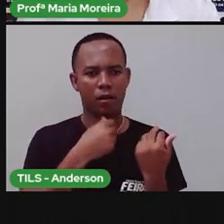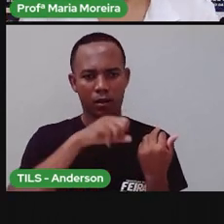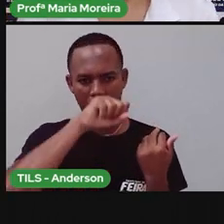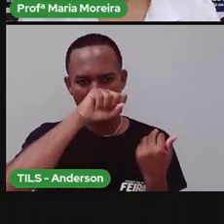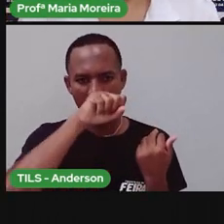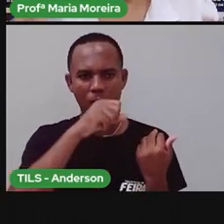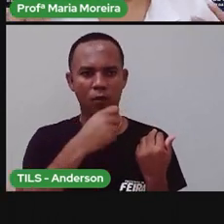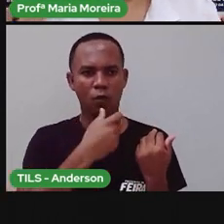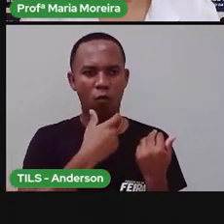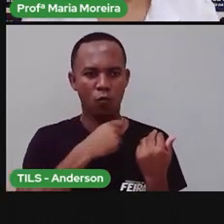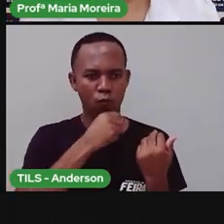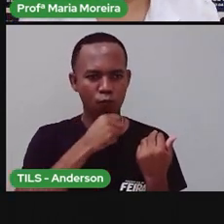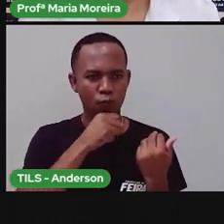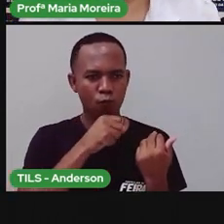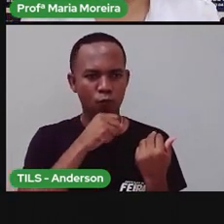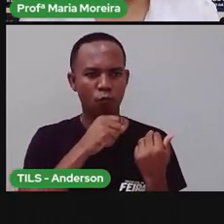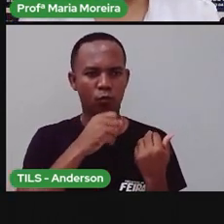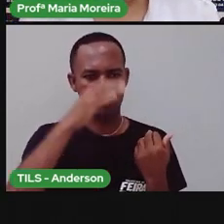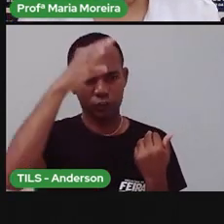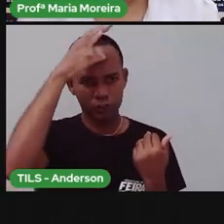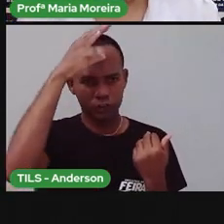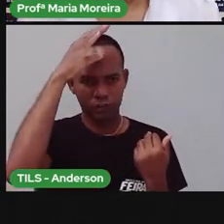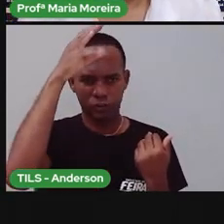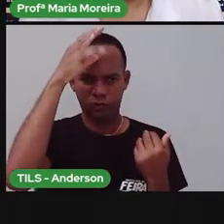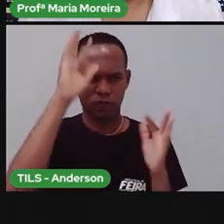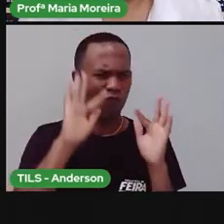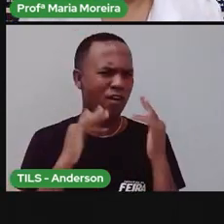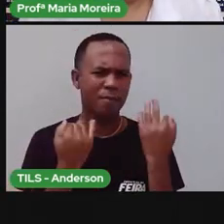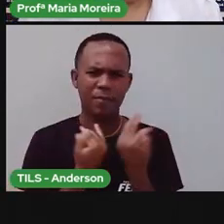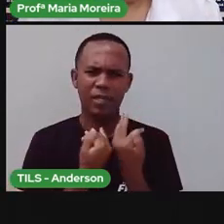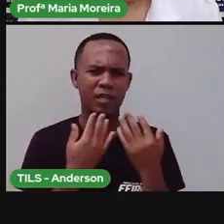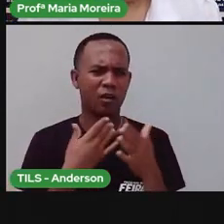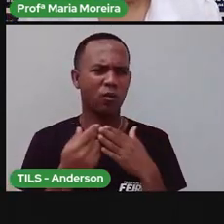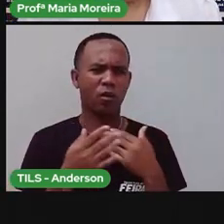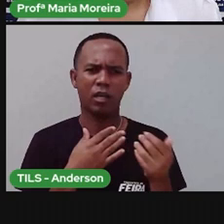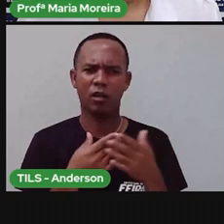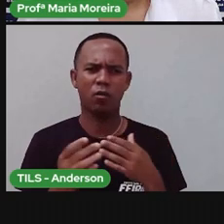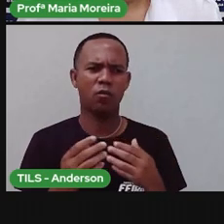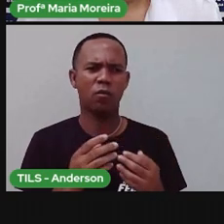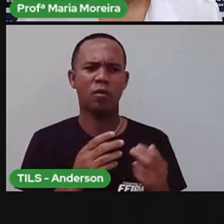com os tios, com os responsáveis. Com quem vocês morarem. Quem sou eu?